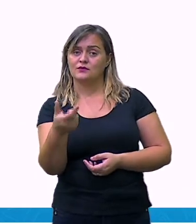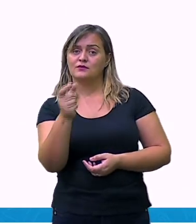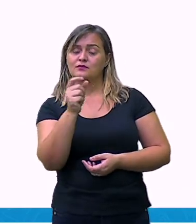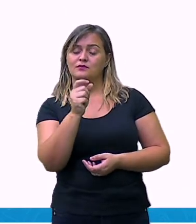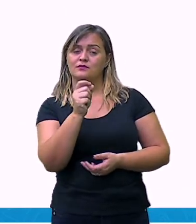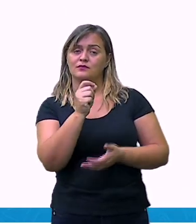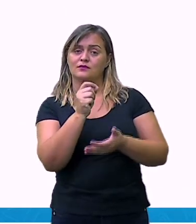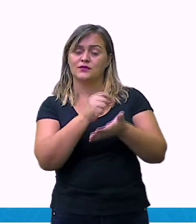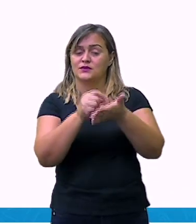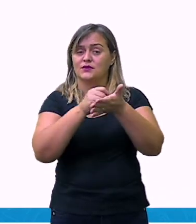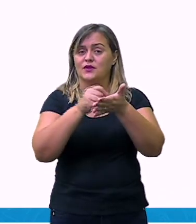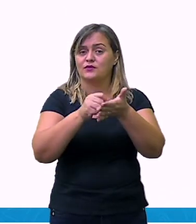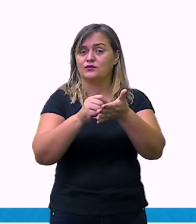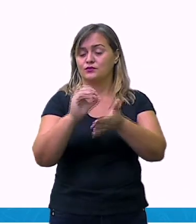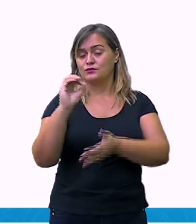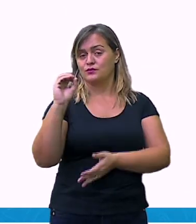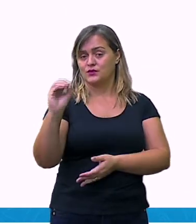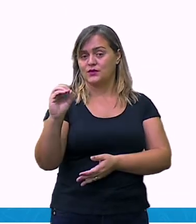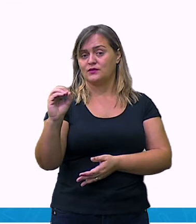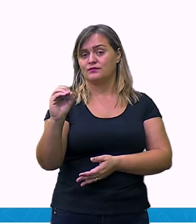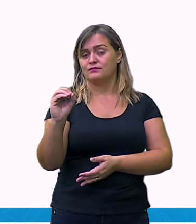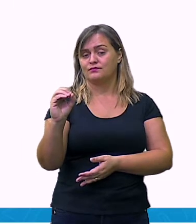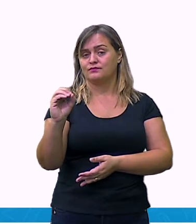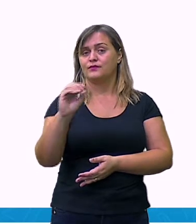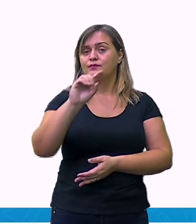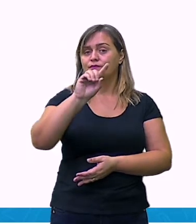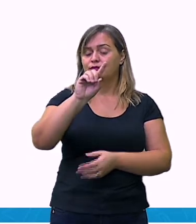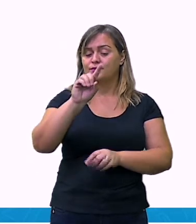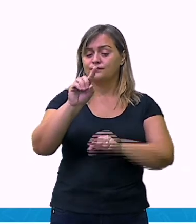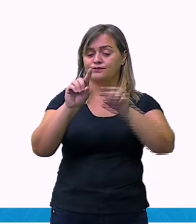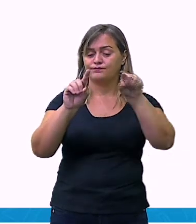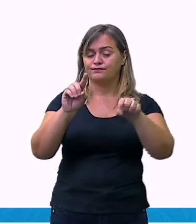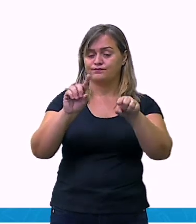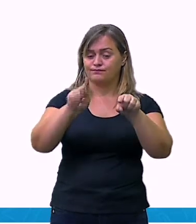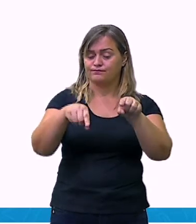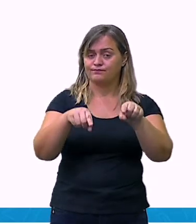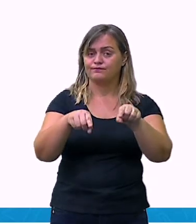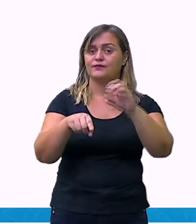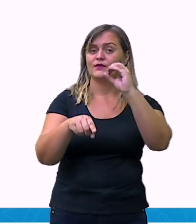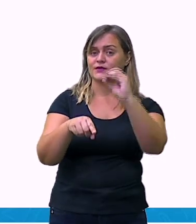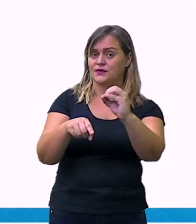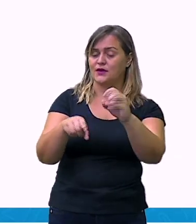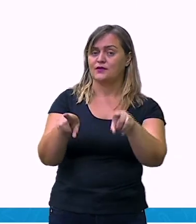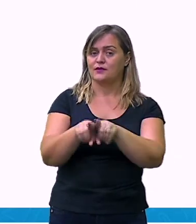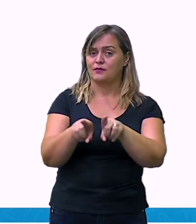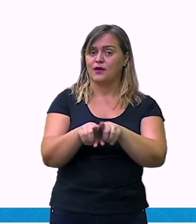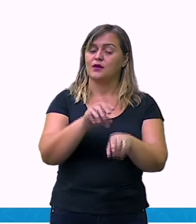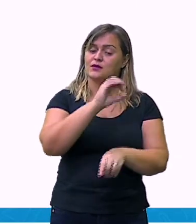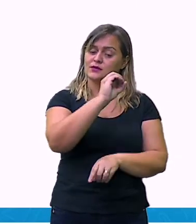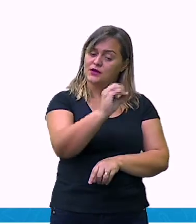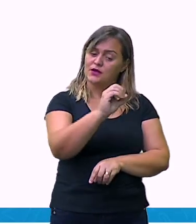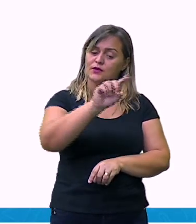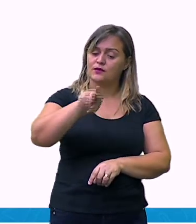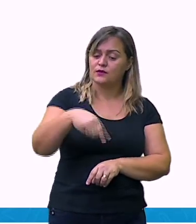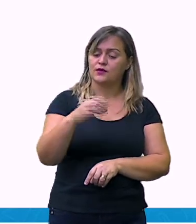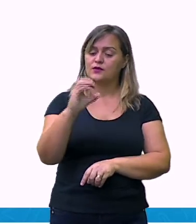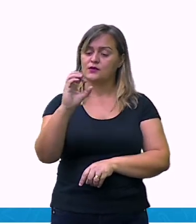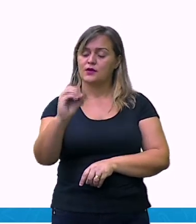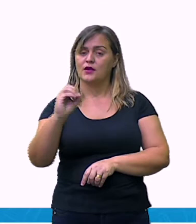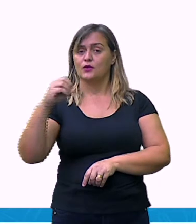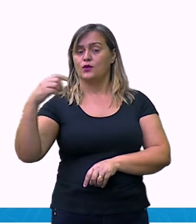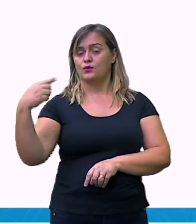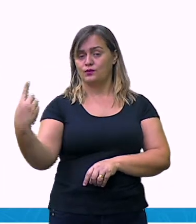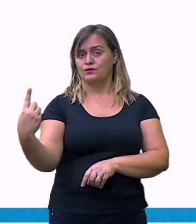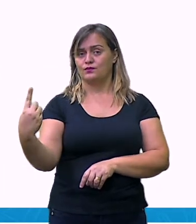algarismo zero. Ok? Então, continuando aqui o nosso exemplo, 1% ou